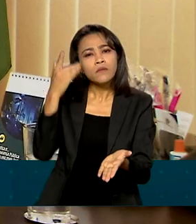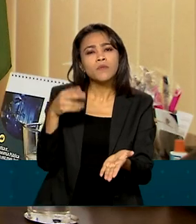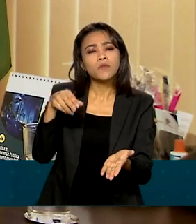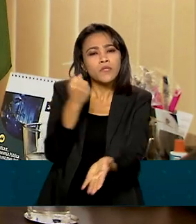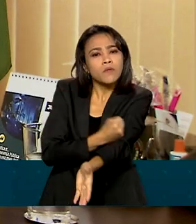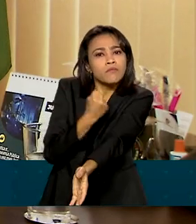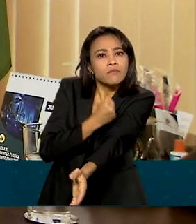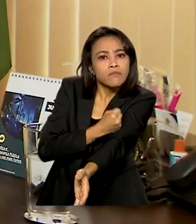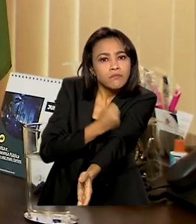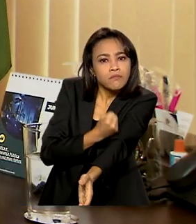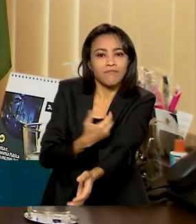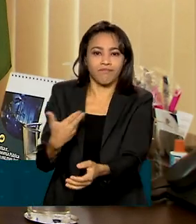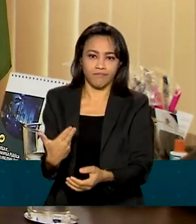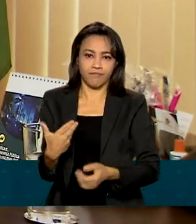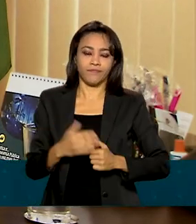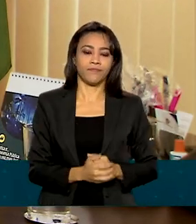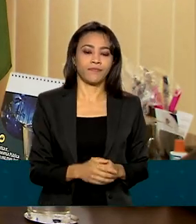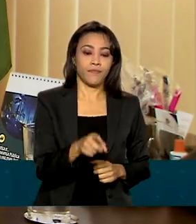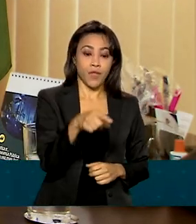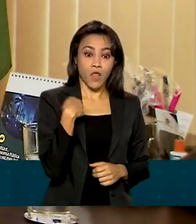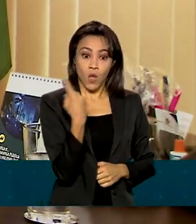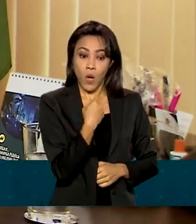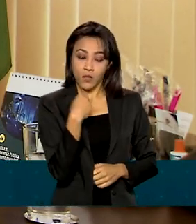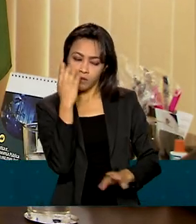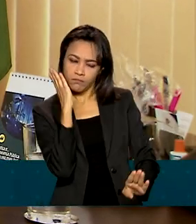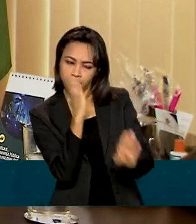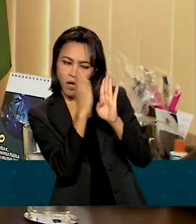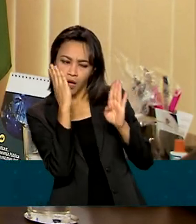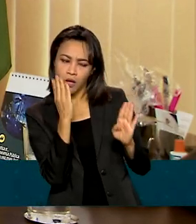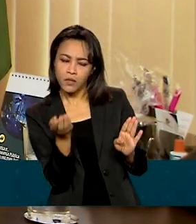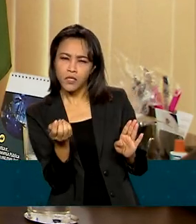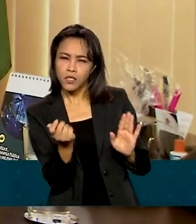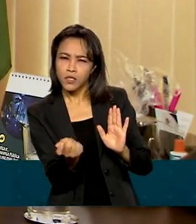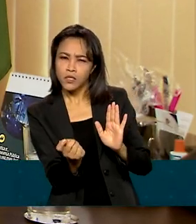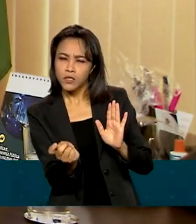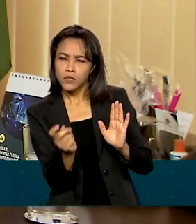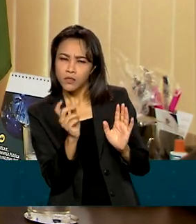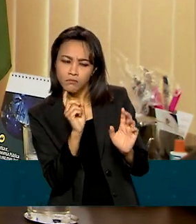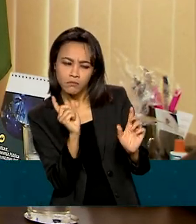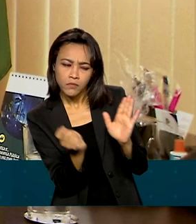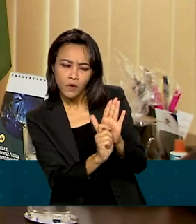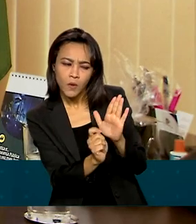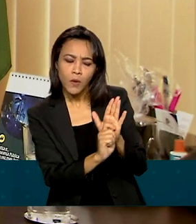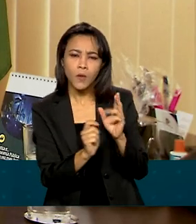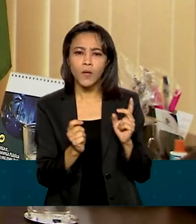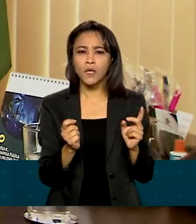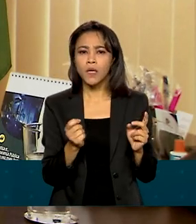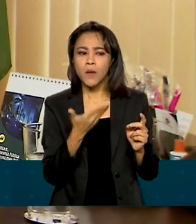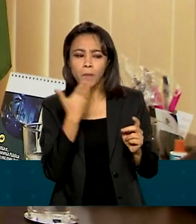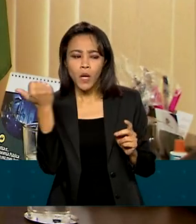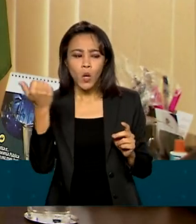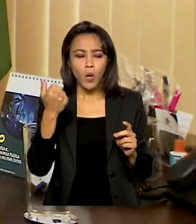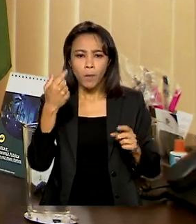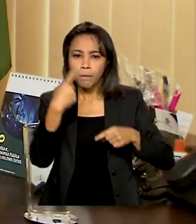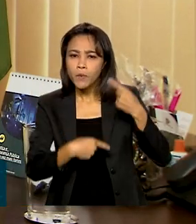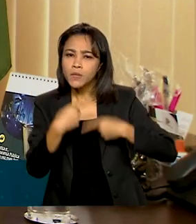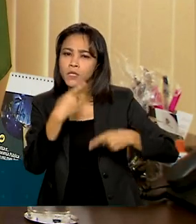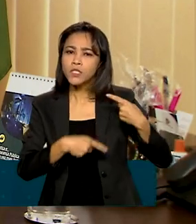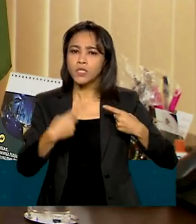fazemos a identificação de novas drogas, disciplinamos a melhor política para enfrentamento dela.